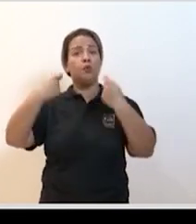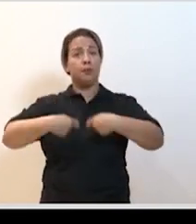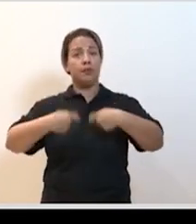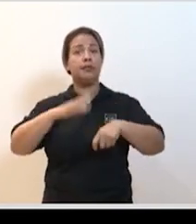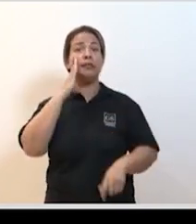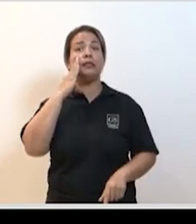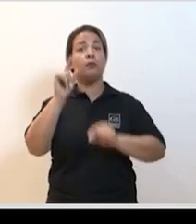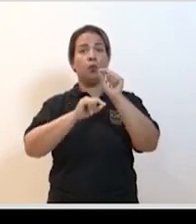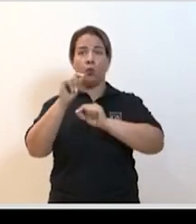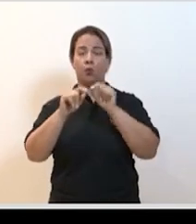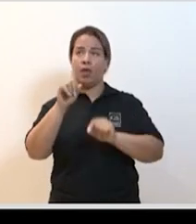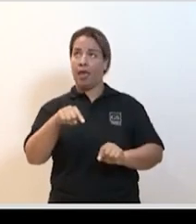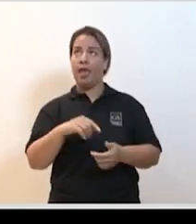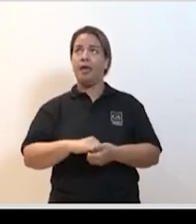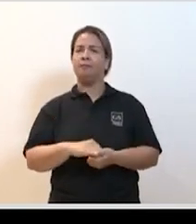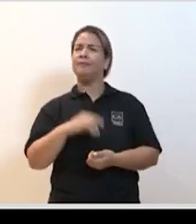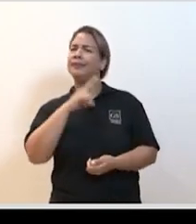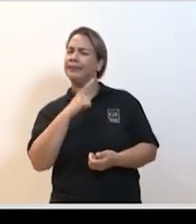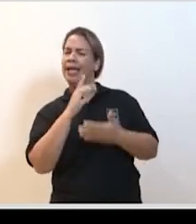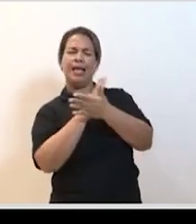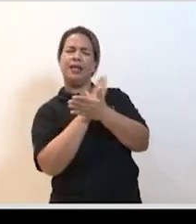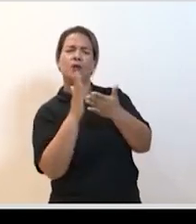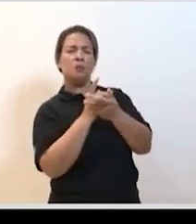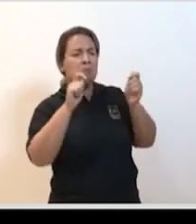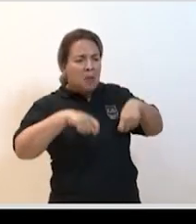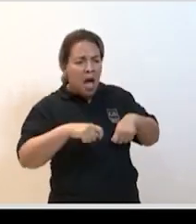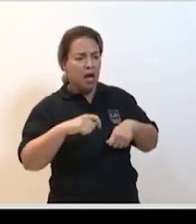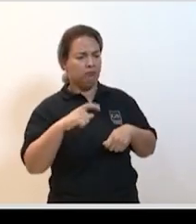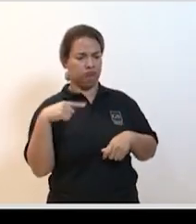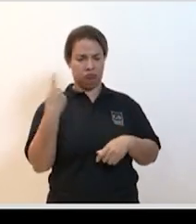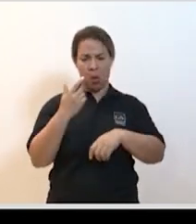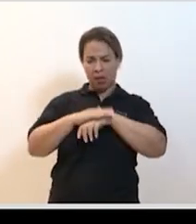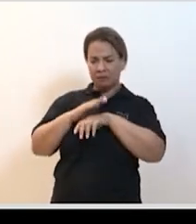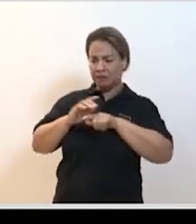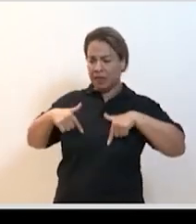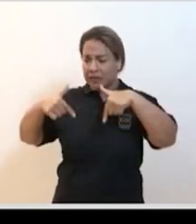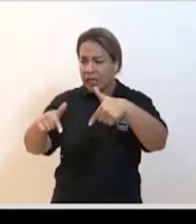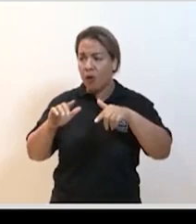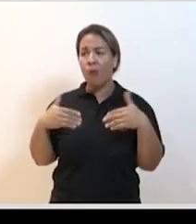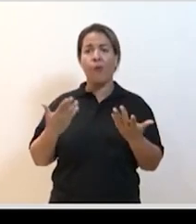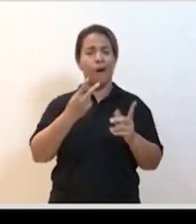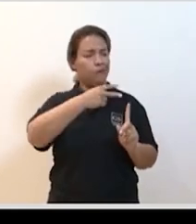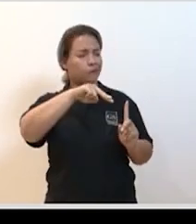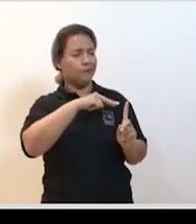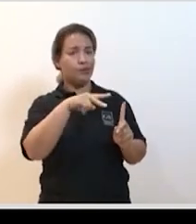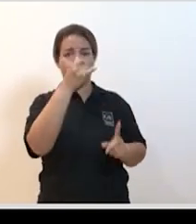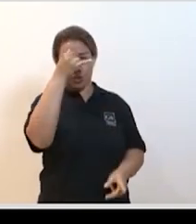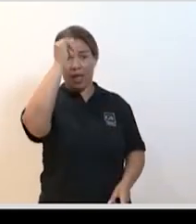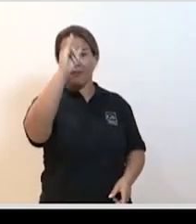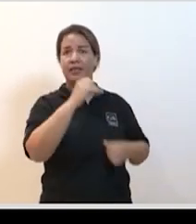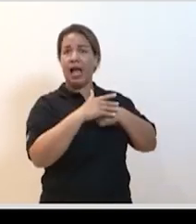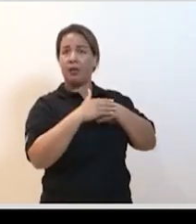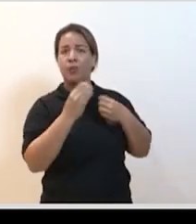saber é existe alguma coisa que a gente possa fazer do ponto de vista de prevenção para